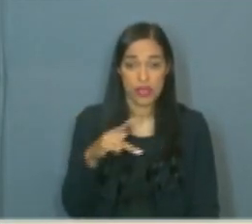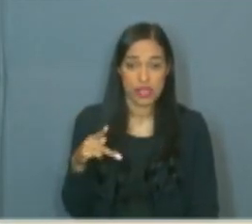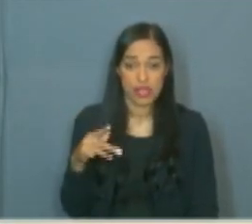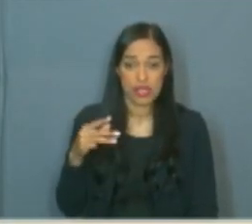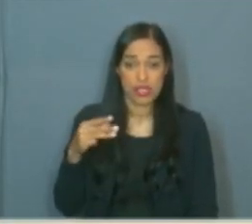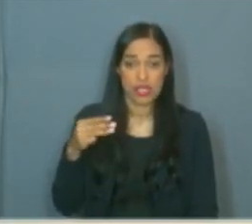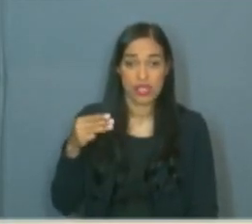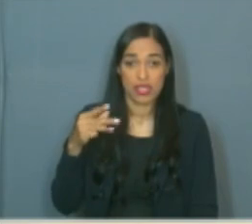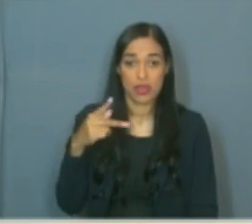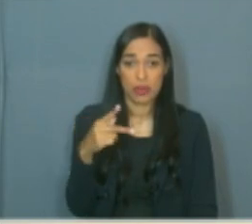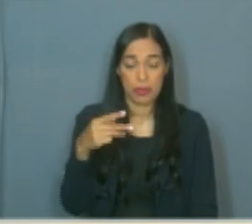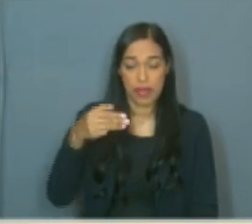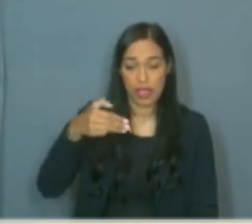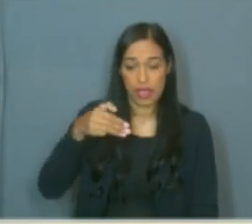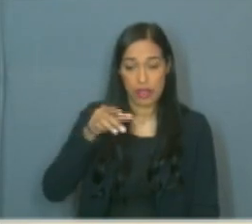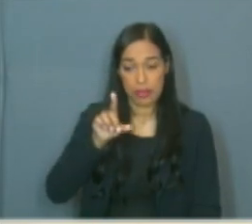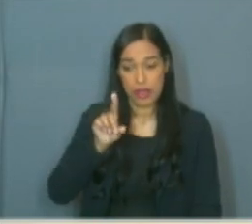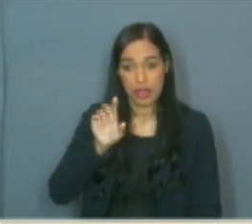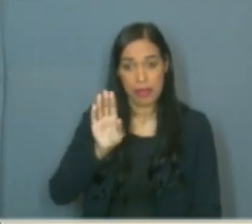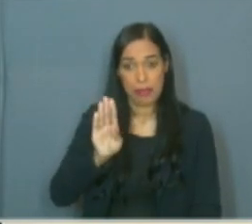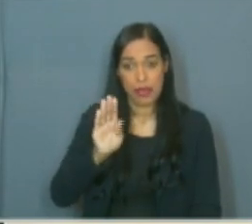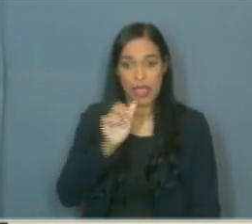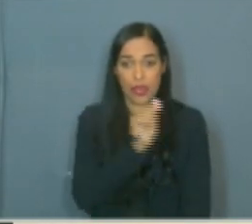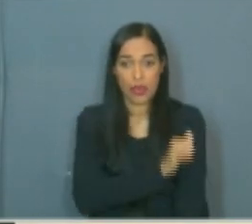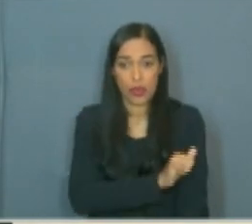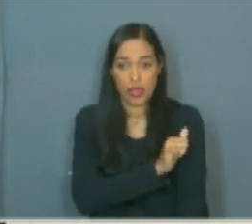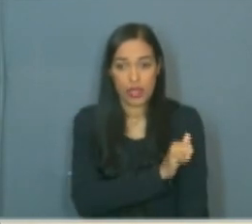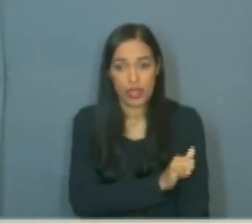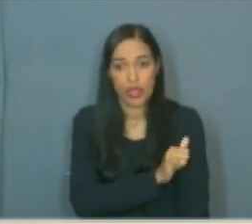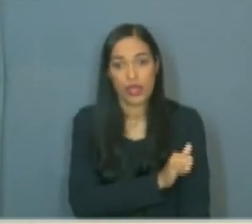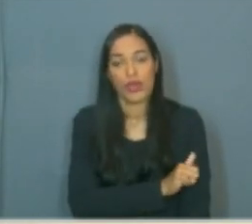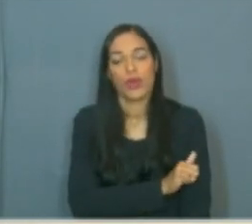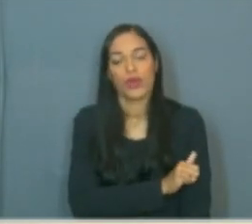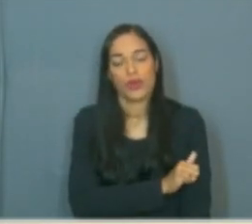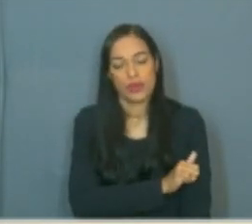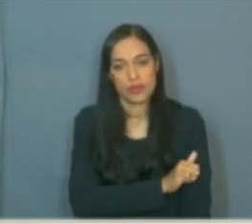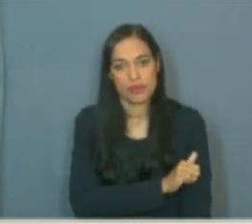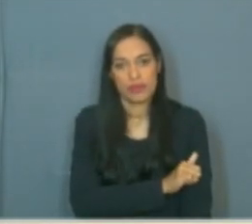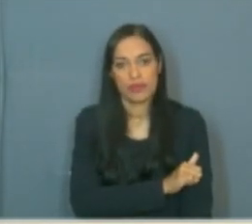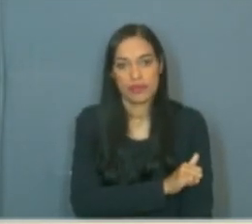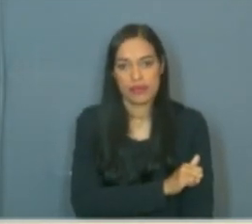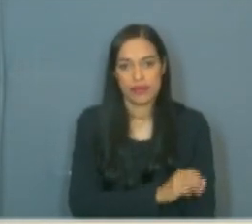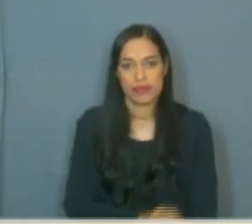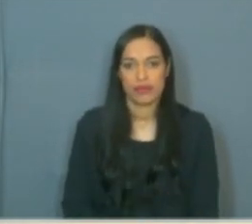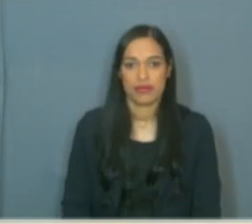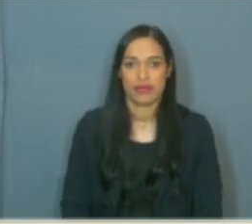do Rio de Janeiro e, por incrível que pareça,